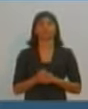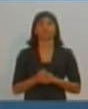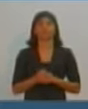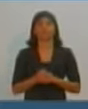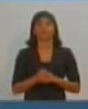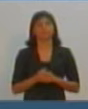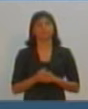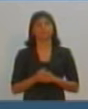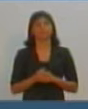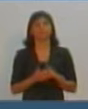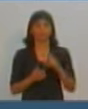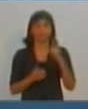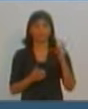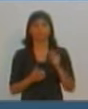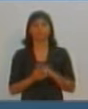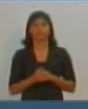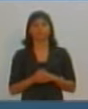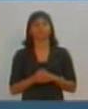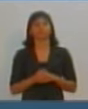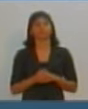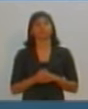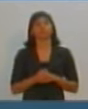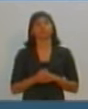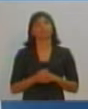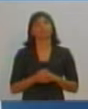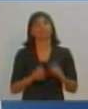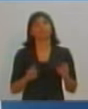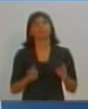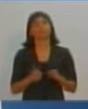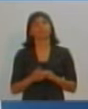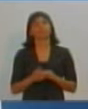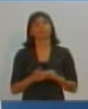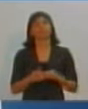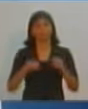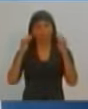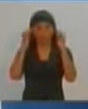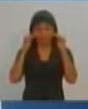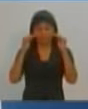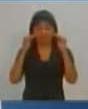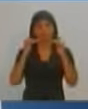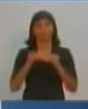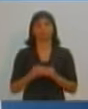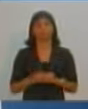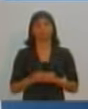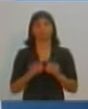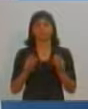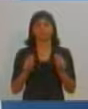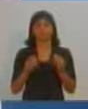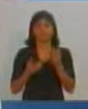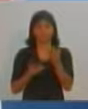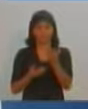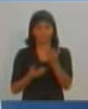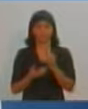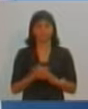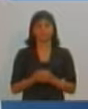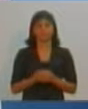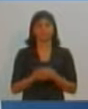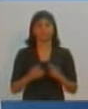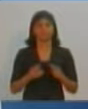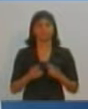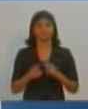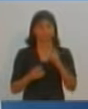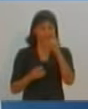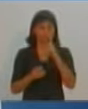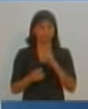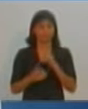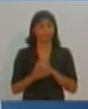seu tempo. Muito obrigada. José Lemos, 30 segundos de réplica. Não, eu respeito o senhor. Eu só perguntei isso porque a gente sabe que existem as negociações de secretaria, mas não vem ao